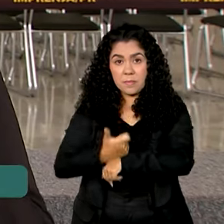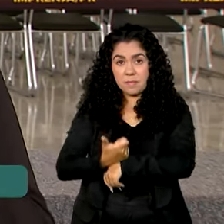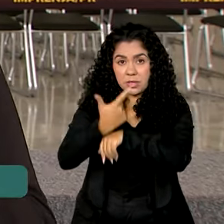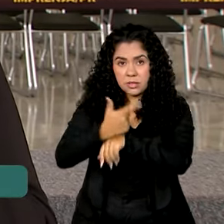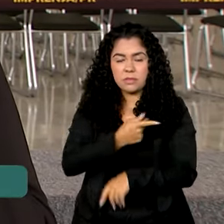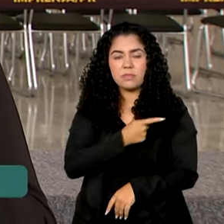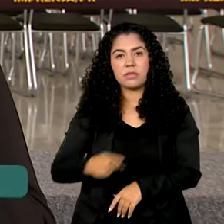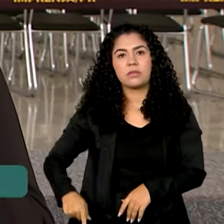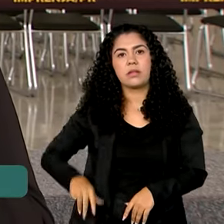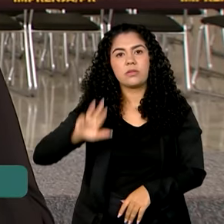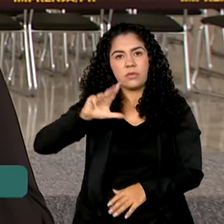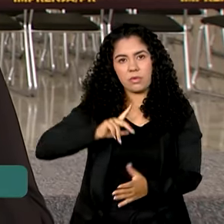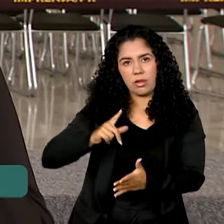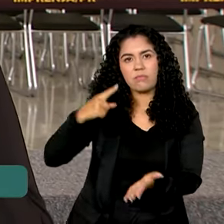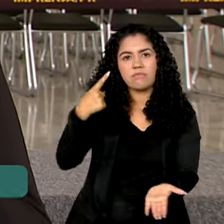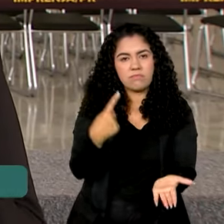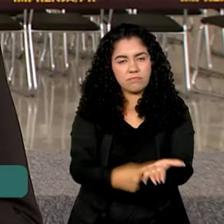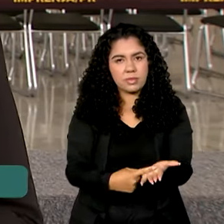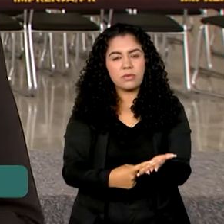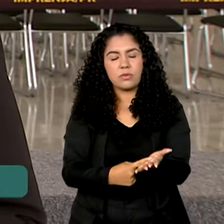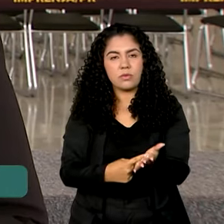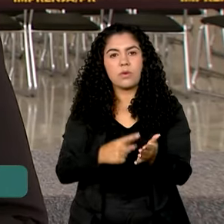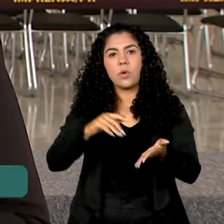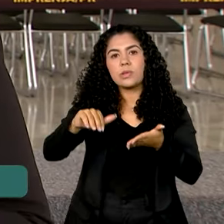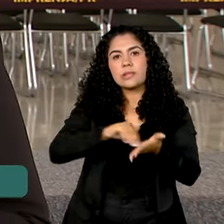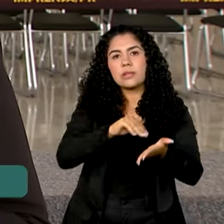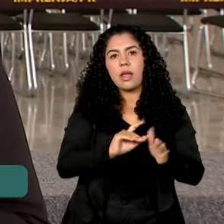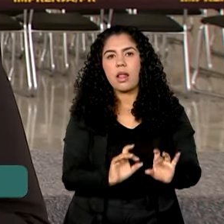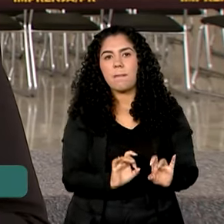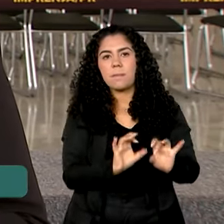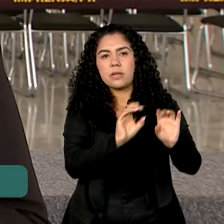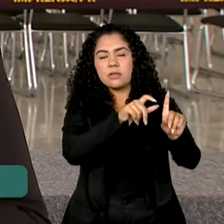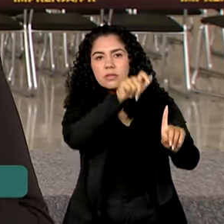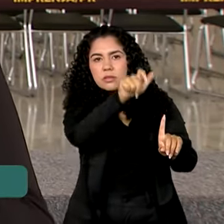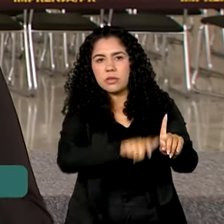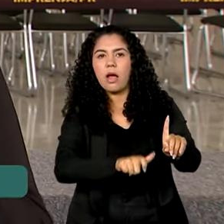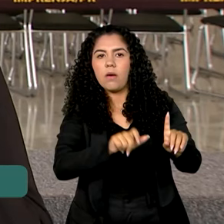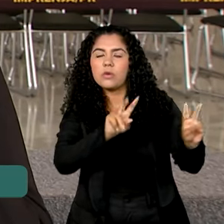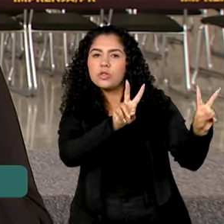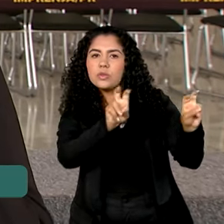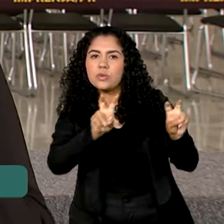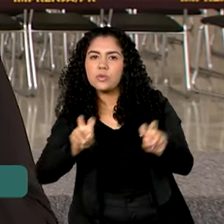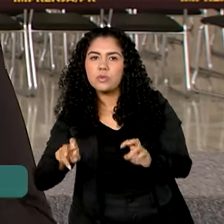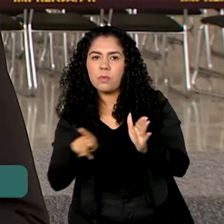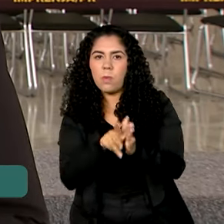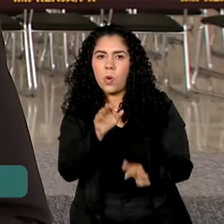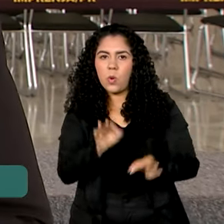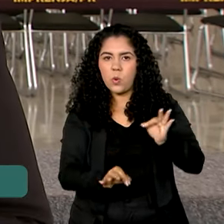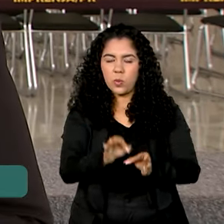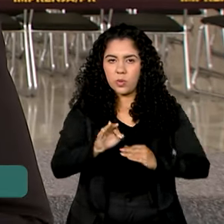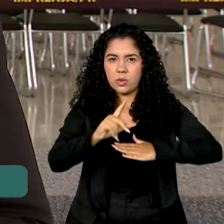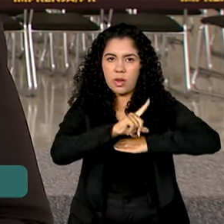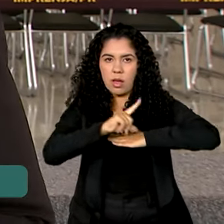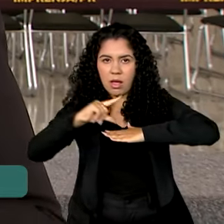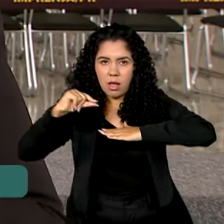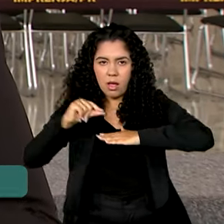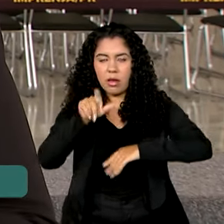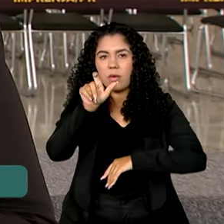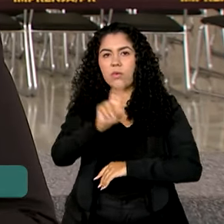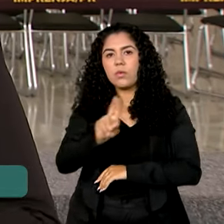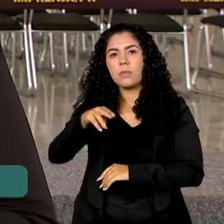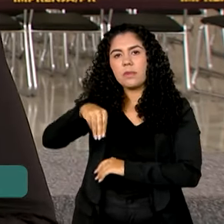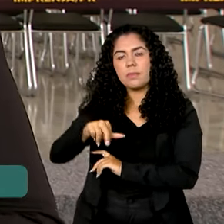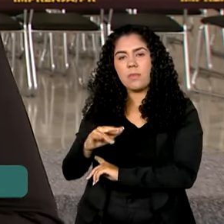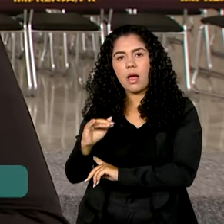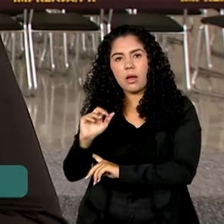presidente Lula tem mais um encontro dessa vez com o secretário especial para assuntos jurídicos da Casa Civil, Marcos Rogério de Souza. E,